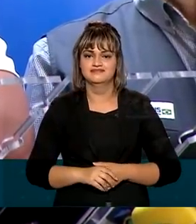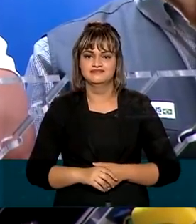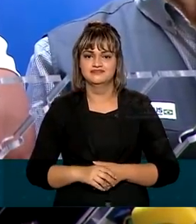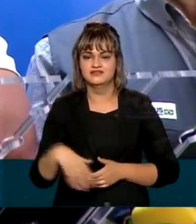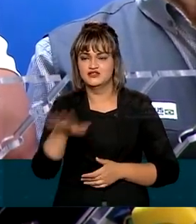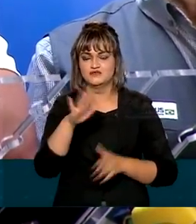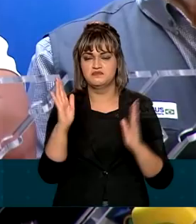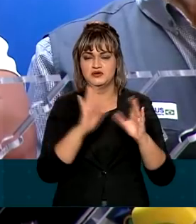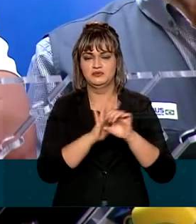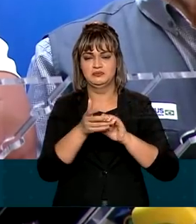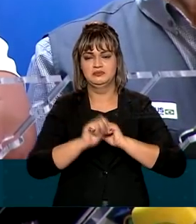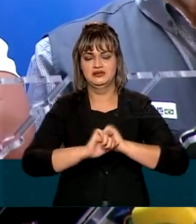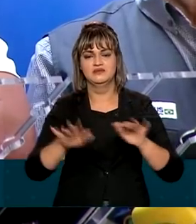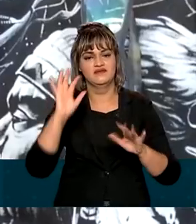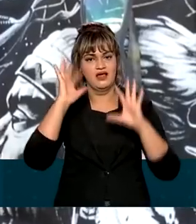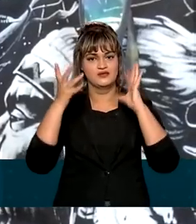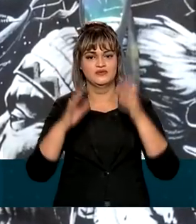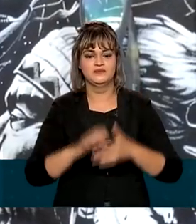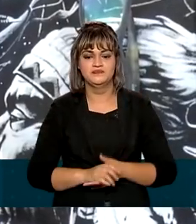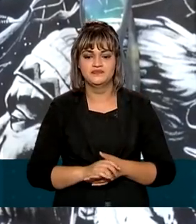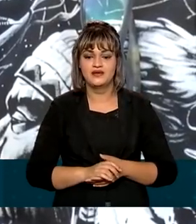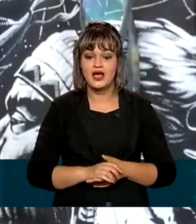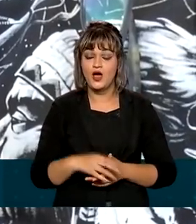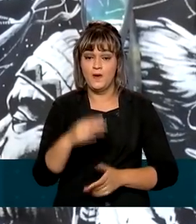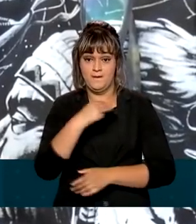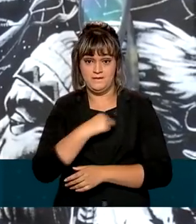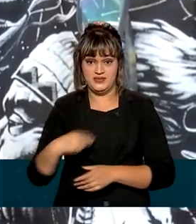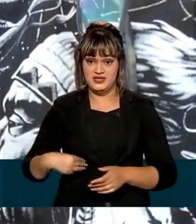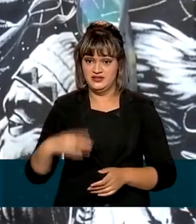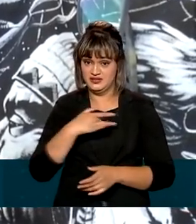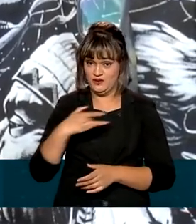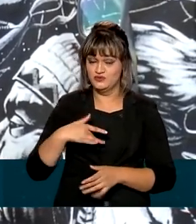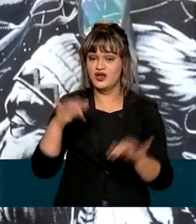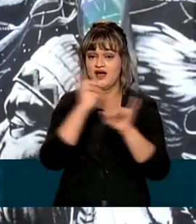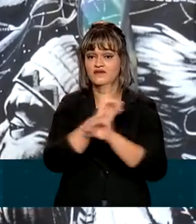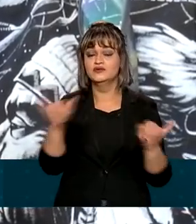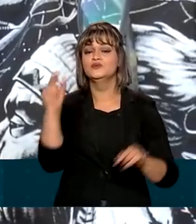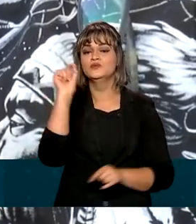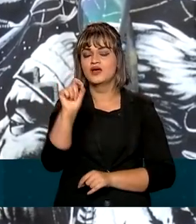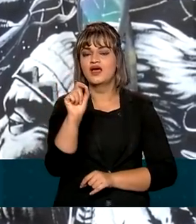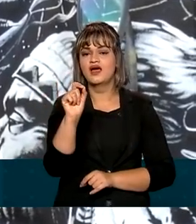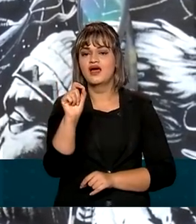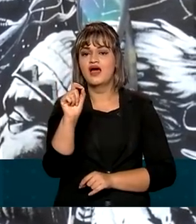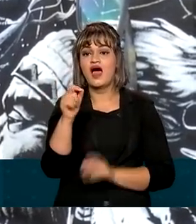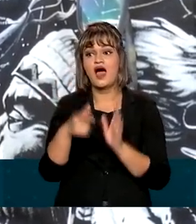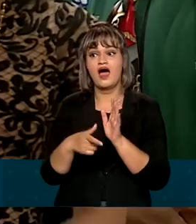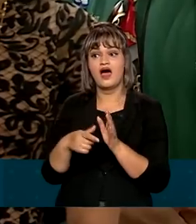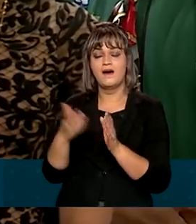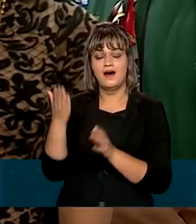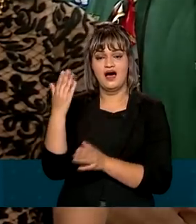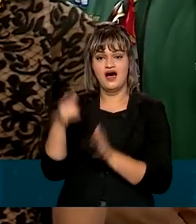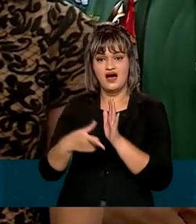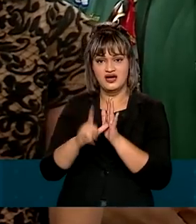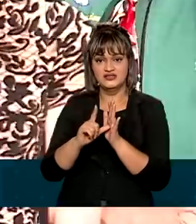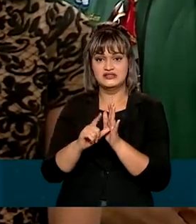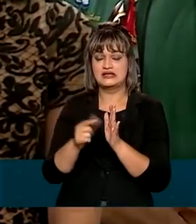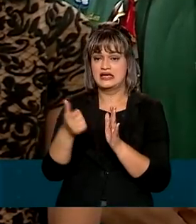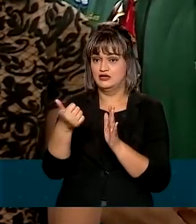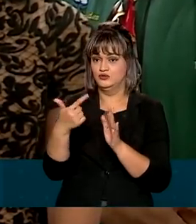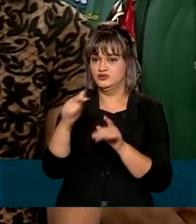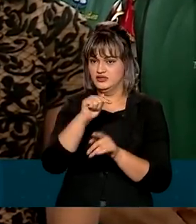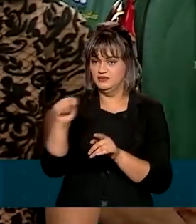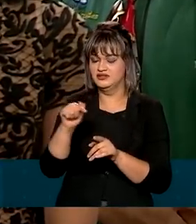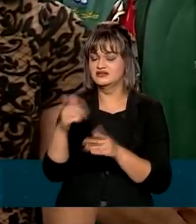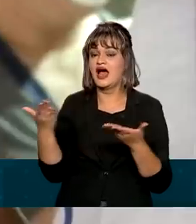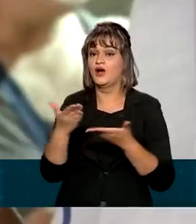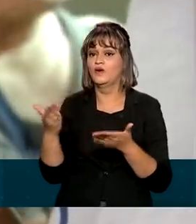pandêmico da Covid-19. O ministro da Saúde também anunciou a antecipação de 12 para 8 semanas